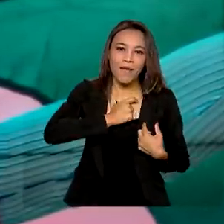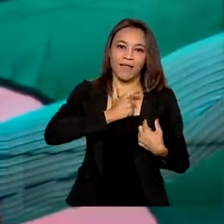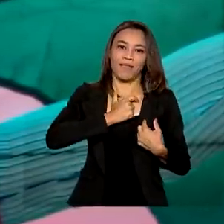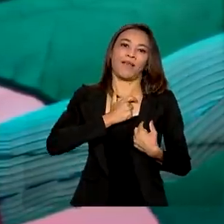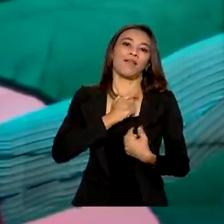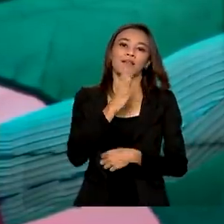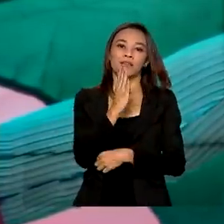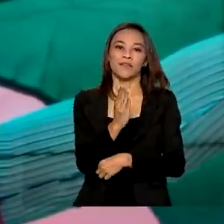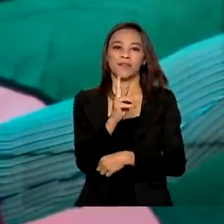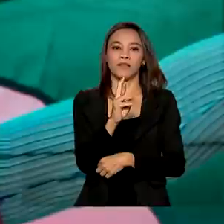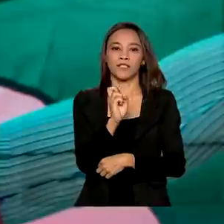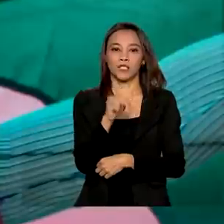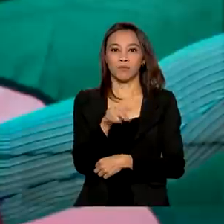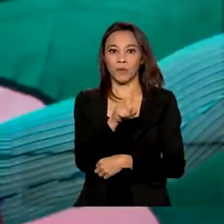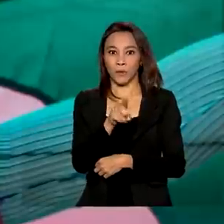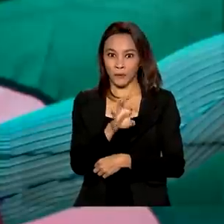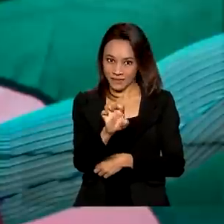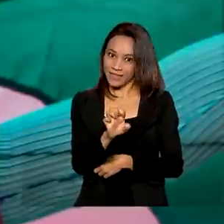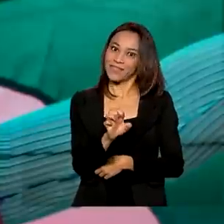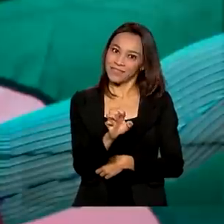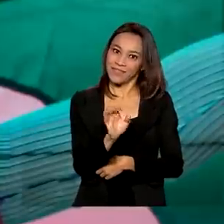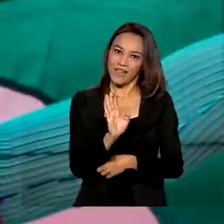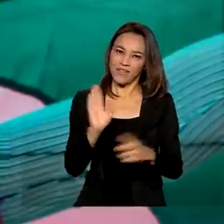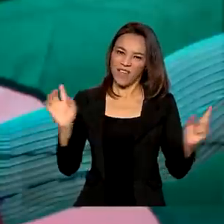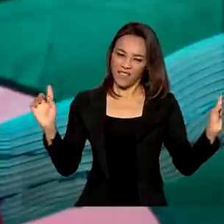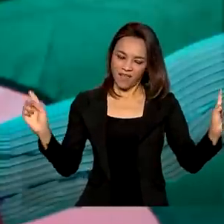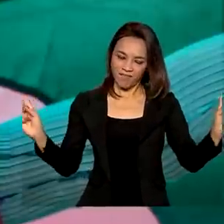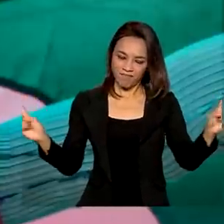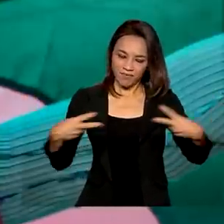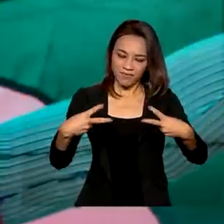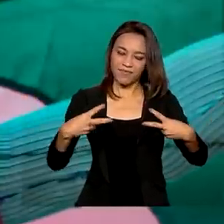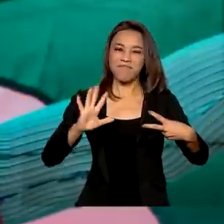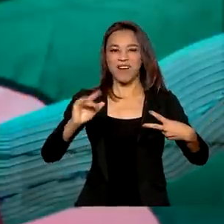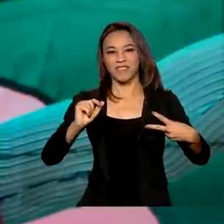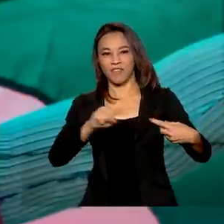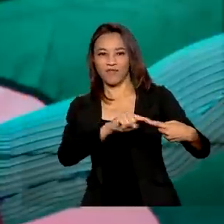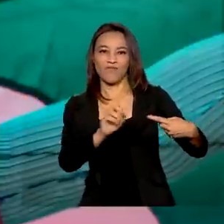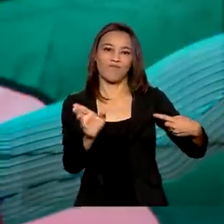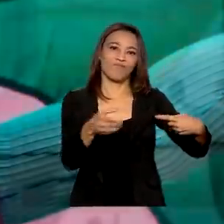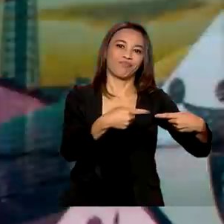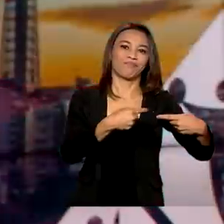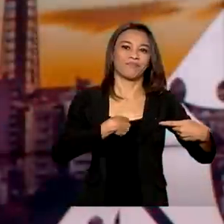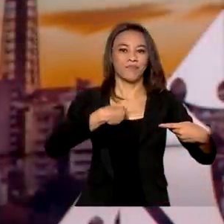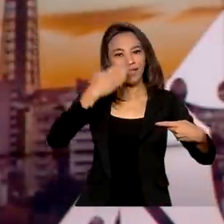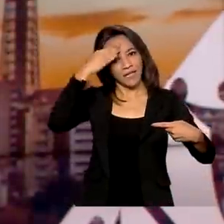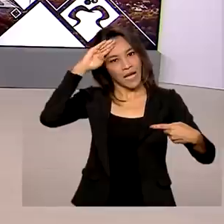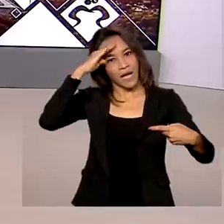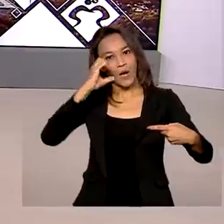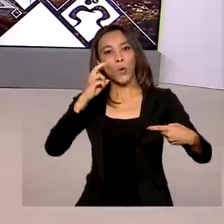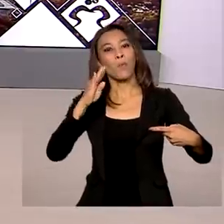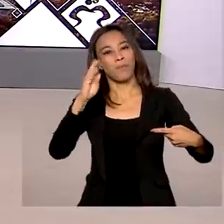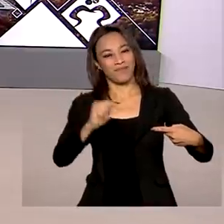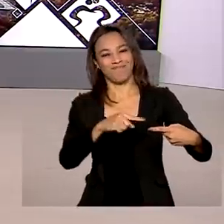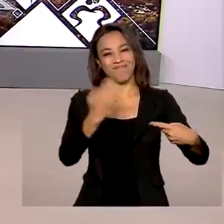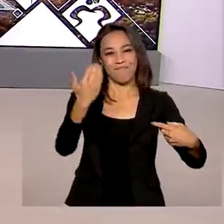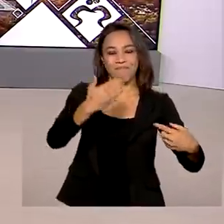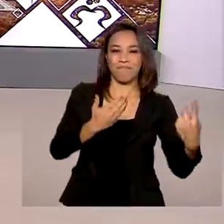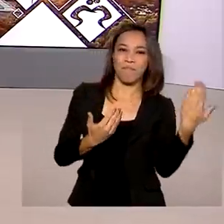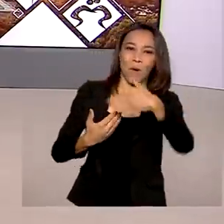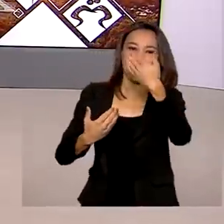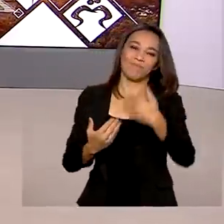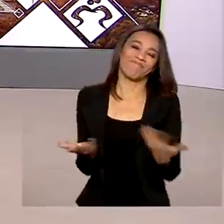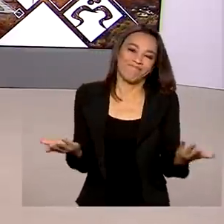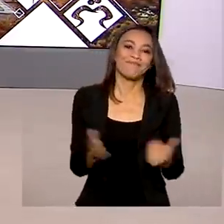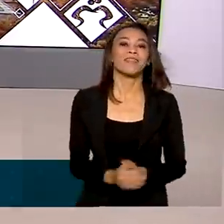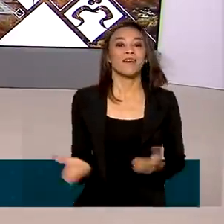O peso pesado foi até as semifinais, mas esbarrou no cubano Julio Lacruz. O Brasil em Dia termina aqui. As